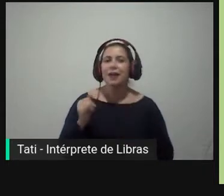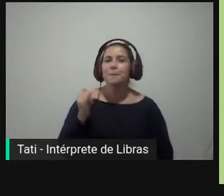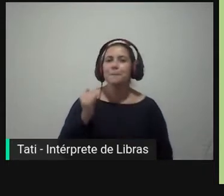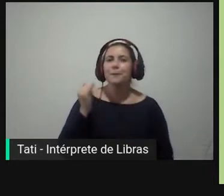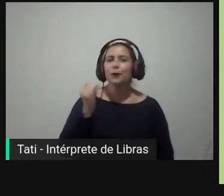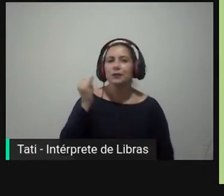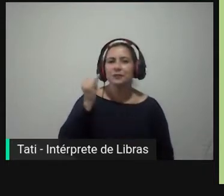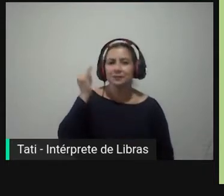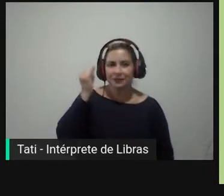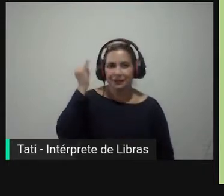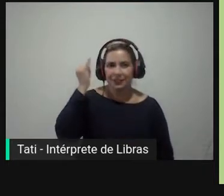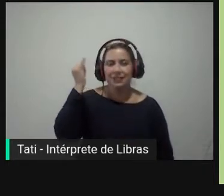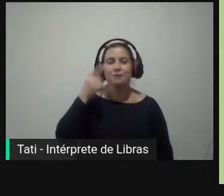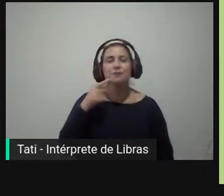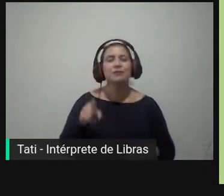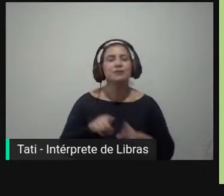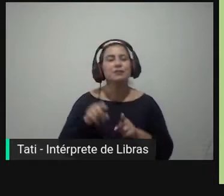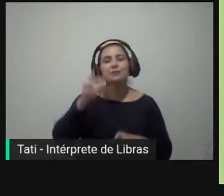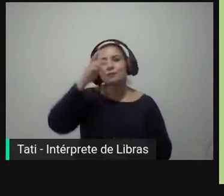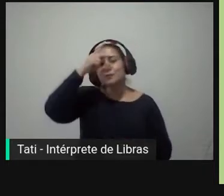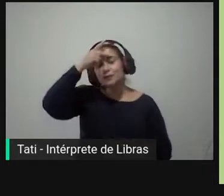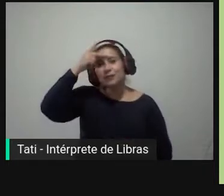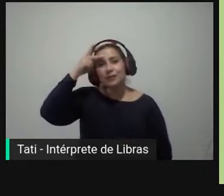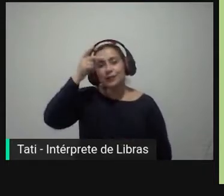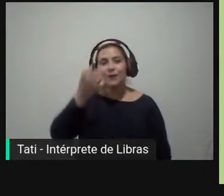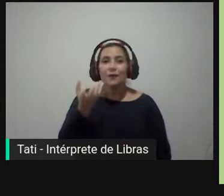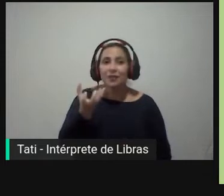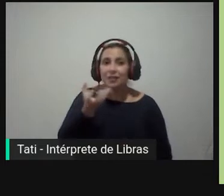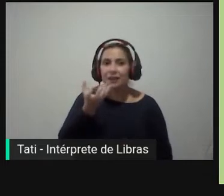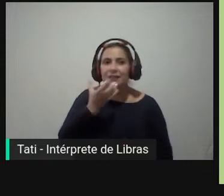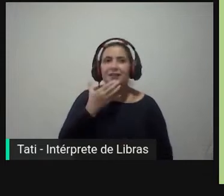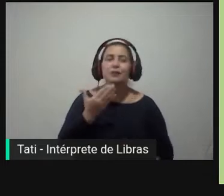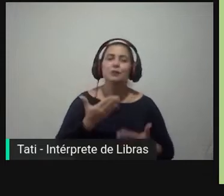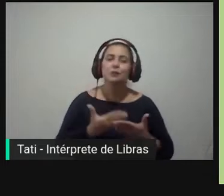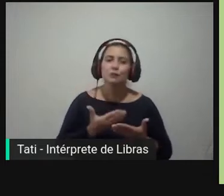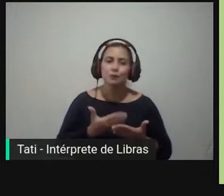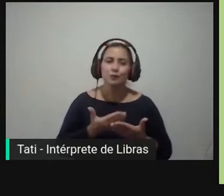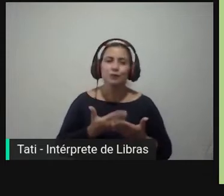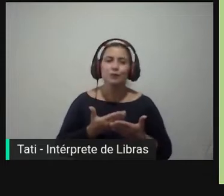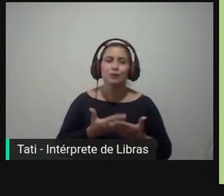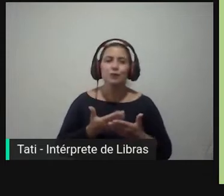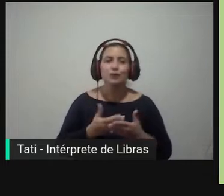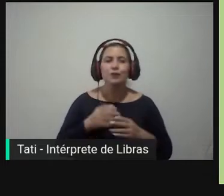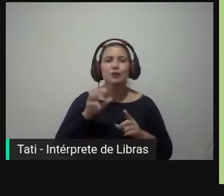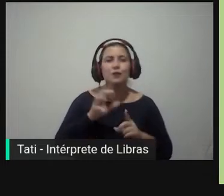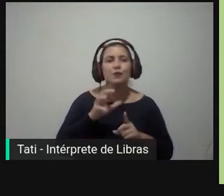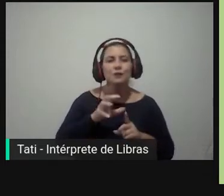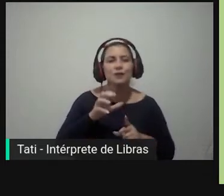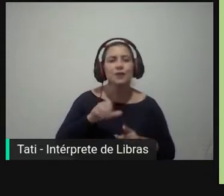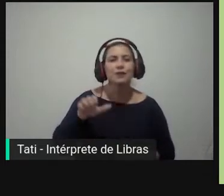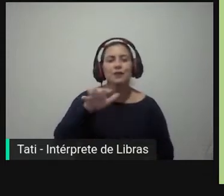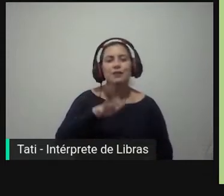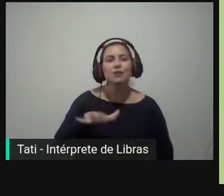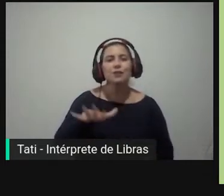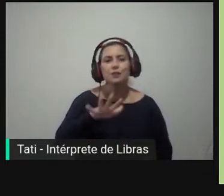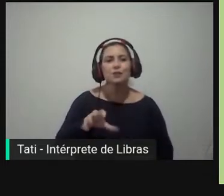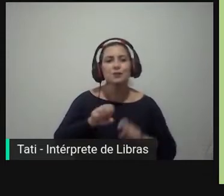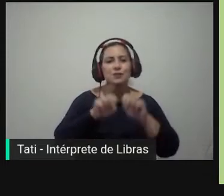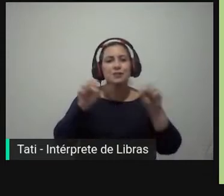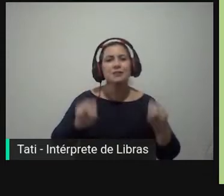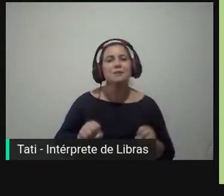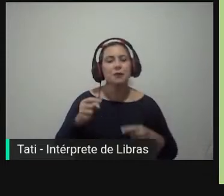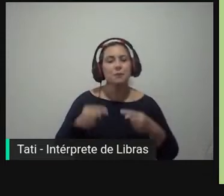sendo uma importante peça para pessoas que queiram estudar esse fenômeno e esse efeito no âmbito do sistema político brasileiro.